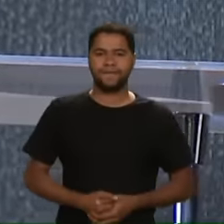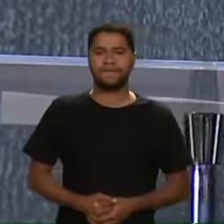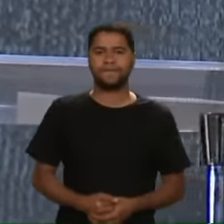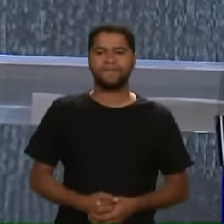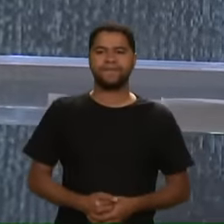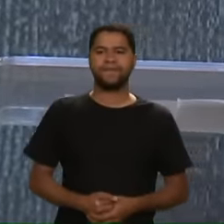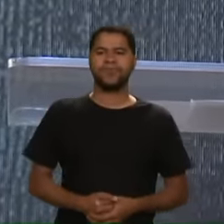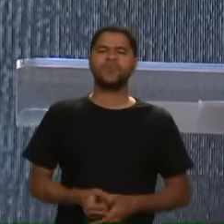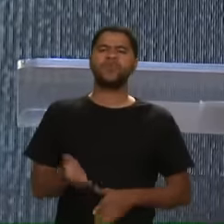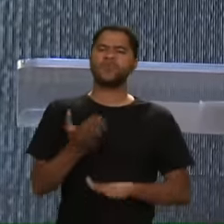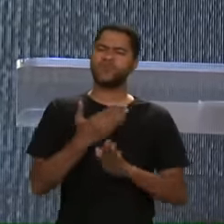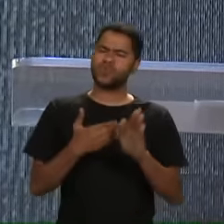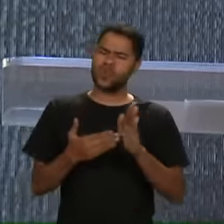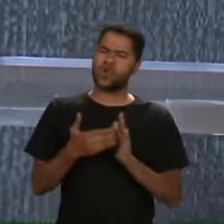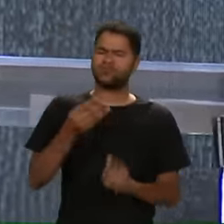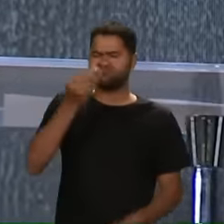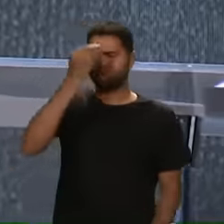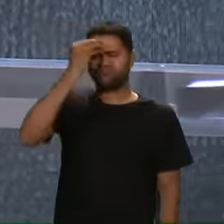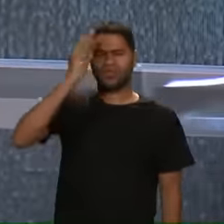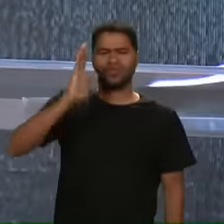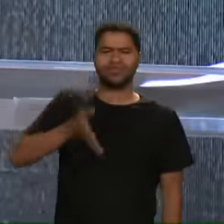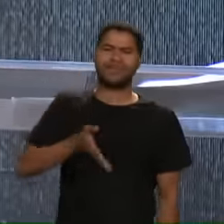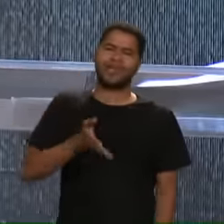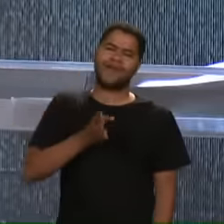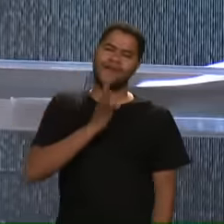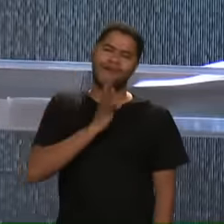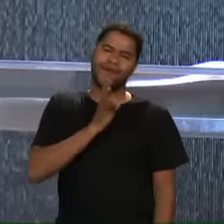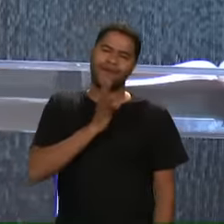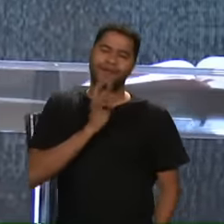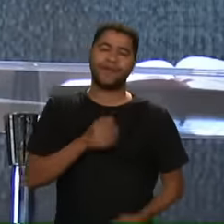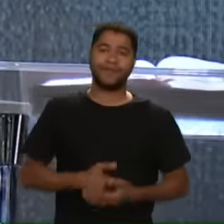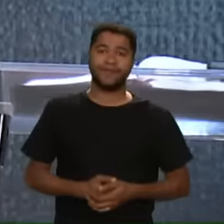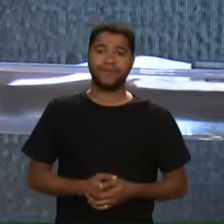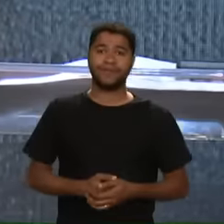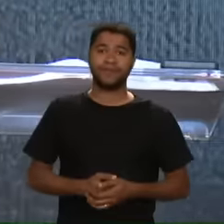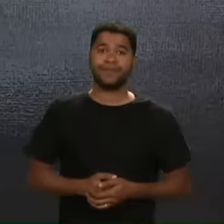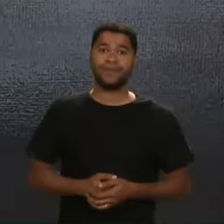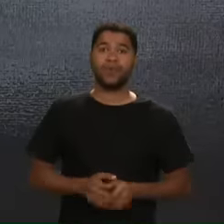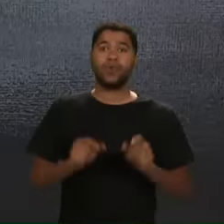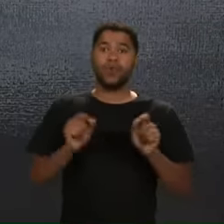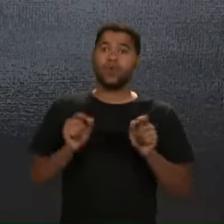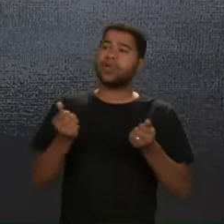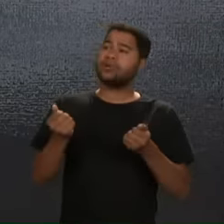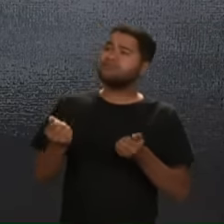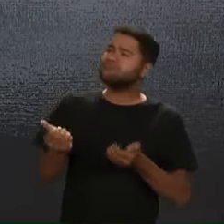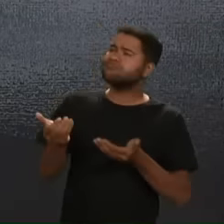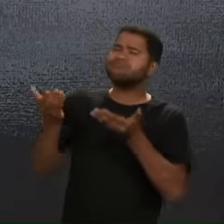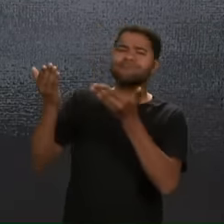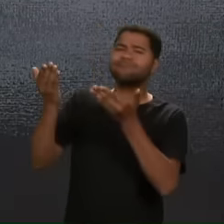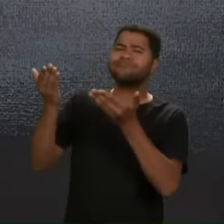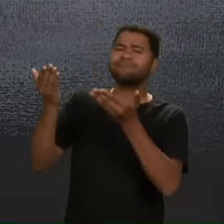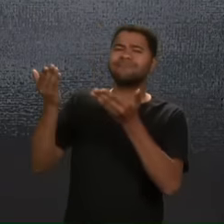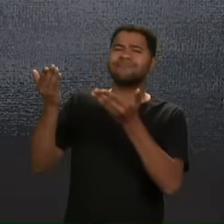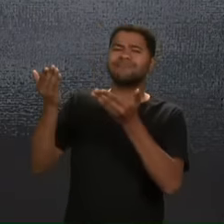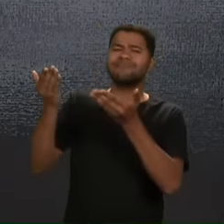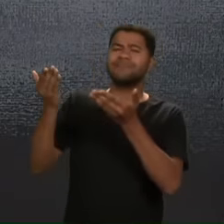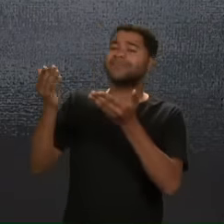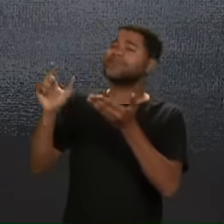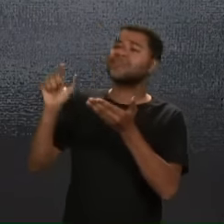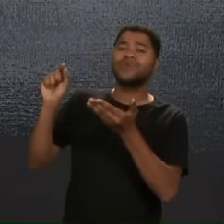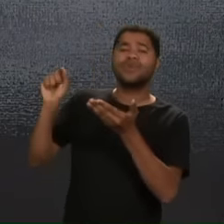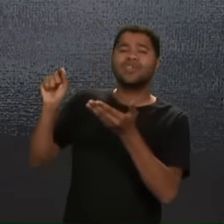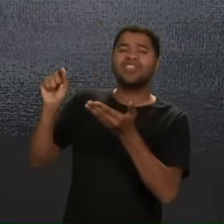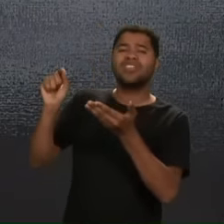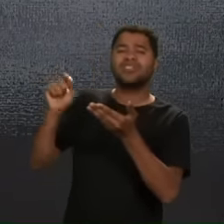Todos sabem De cor Que diz assim Para lançarmos Sobre Ele O que? Lançando